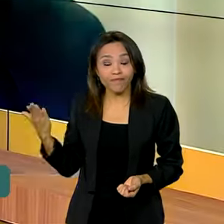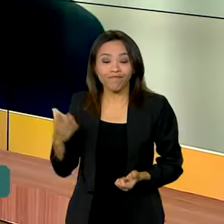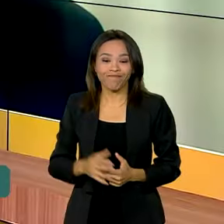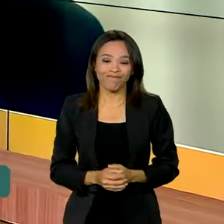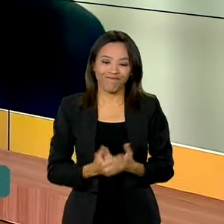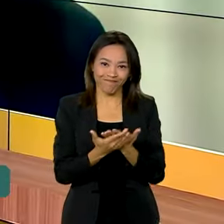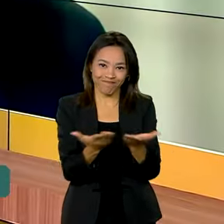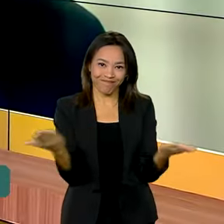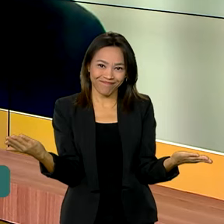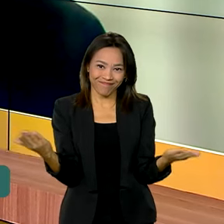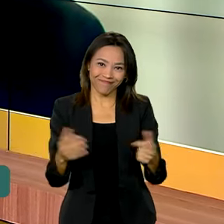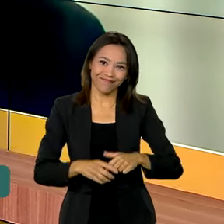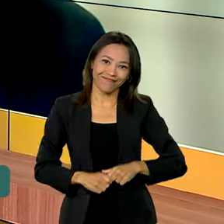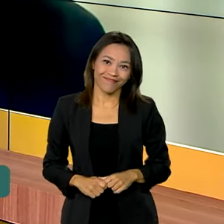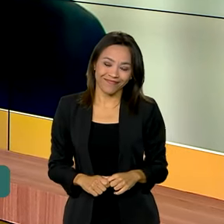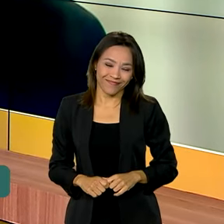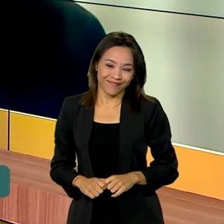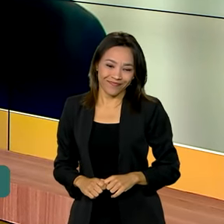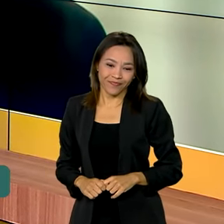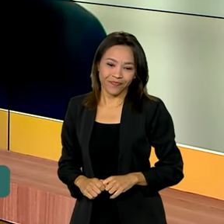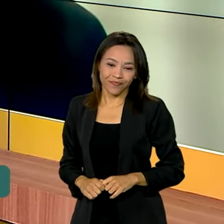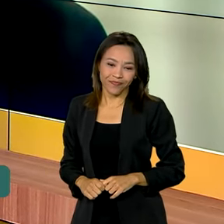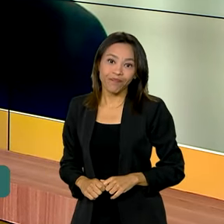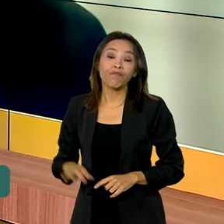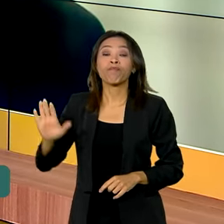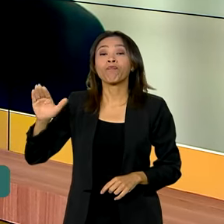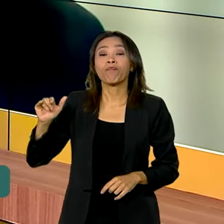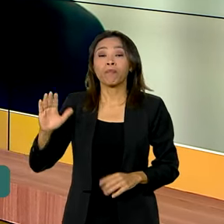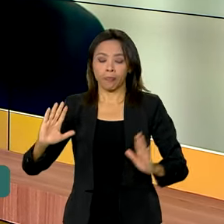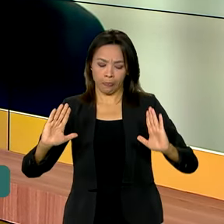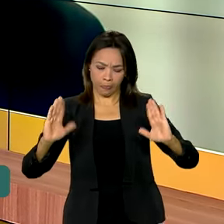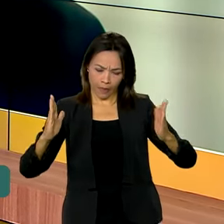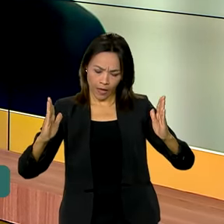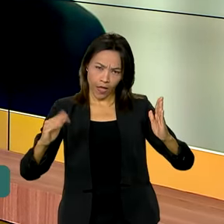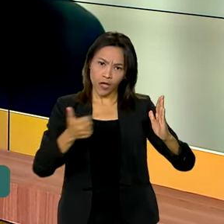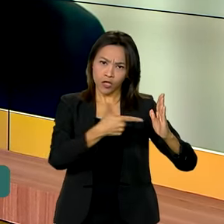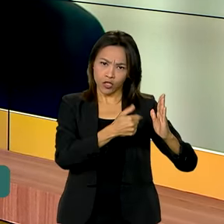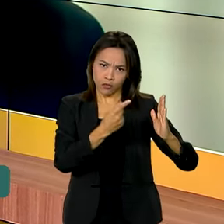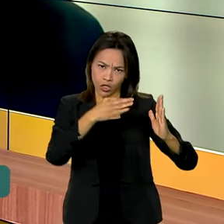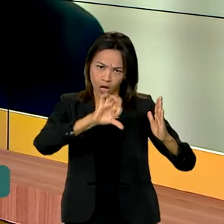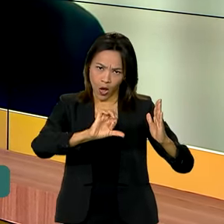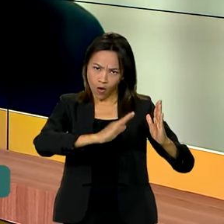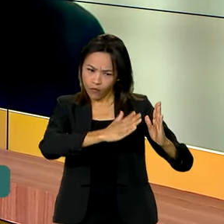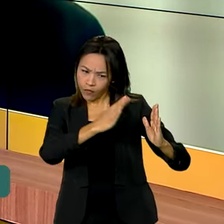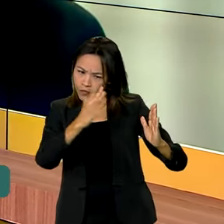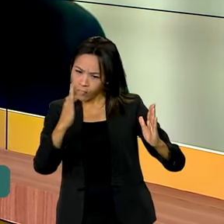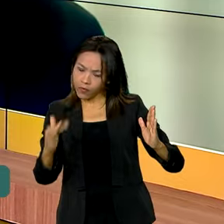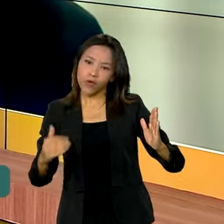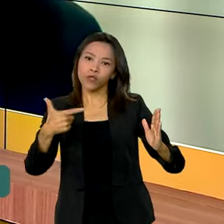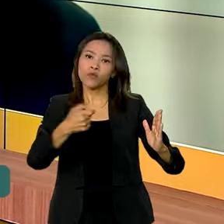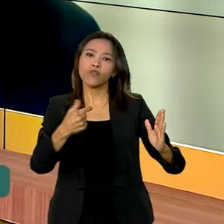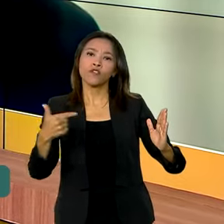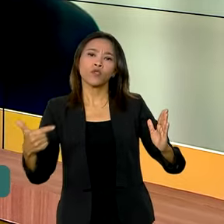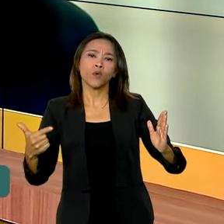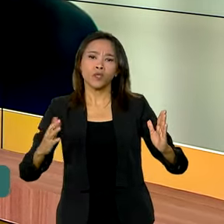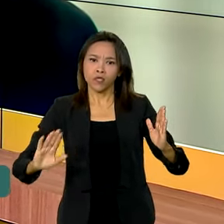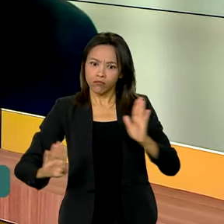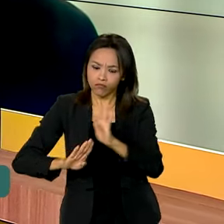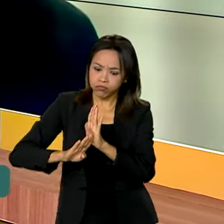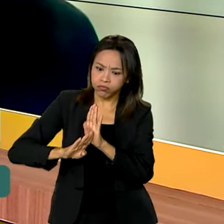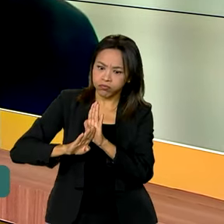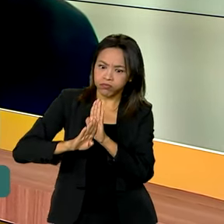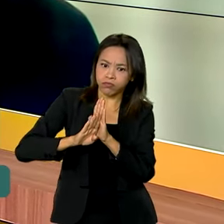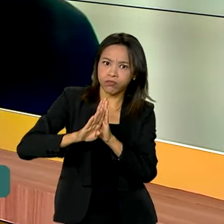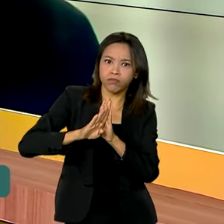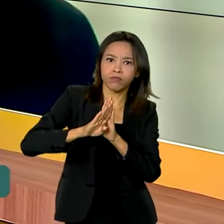Prodizia a todas. Roberto, entre 2019 e 2022, a gente teve aí um crescimento